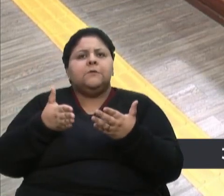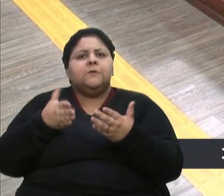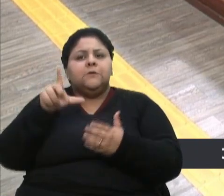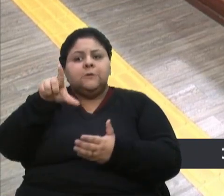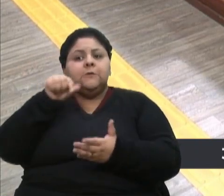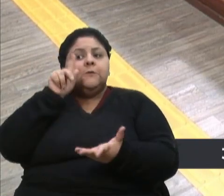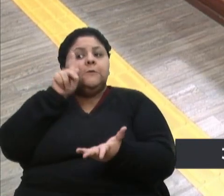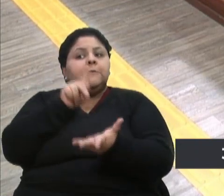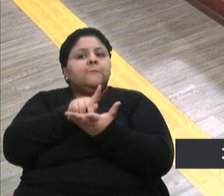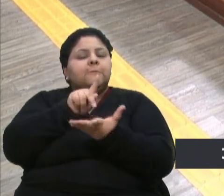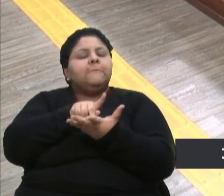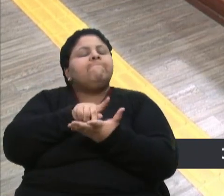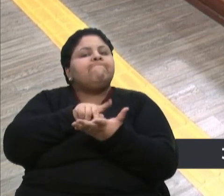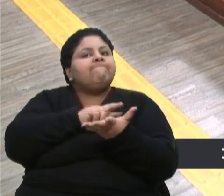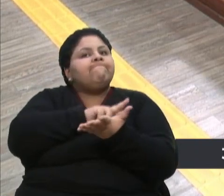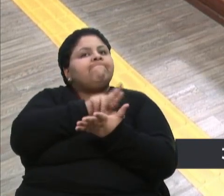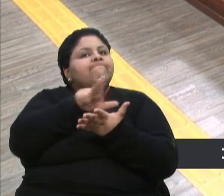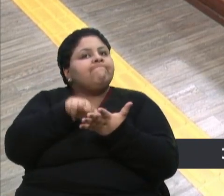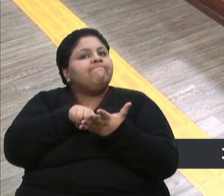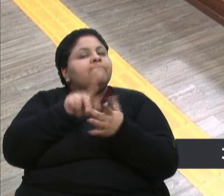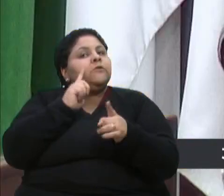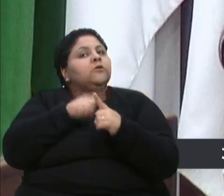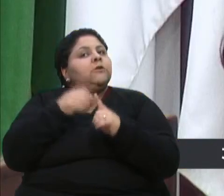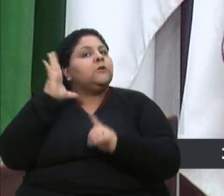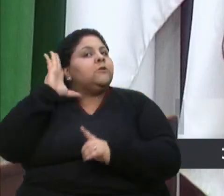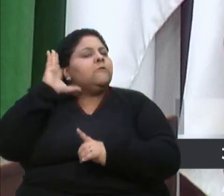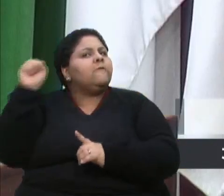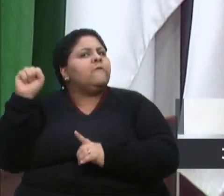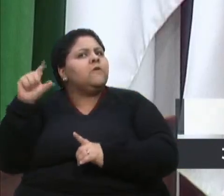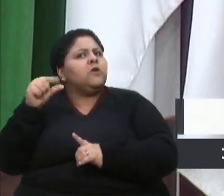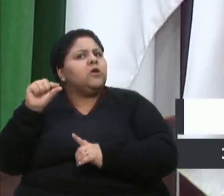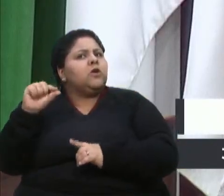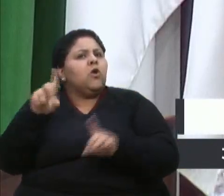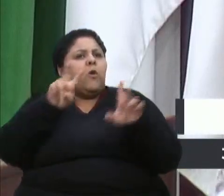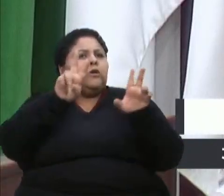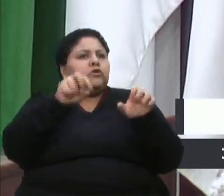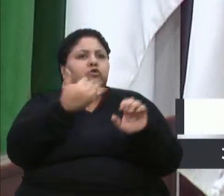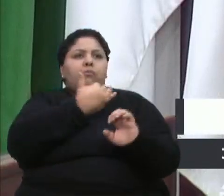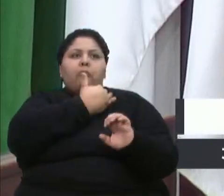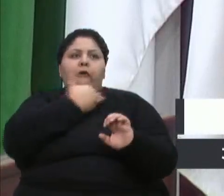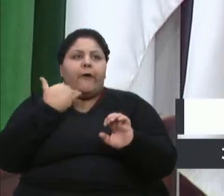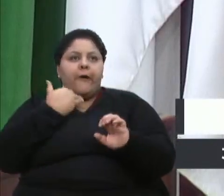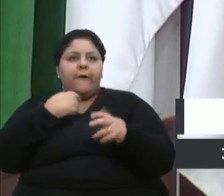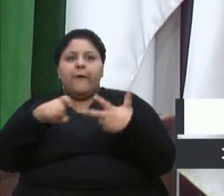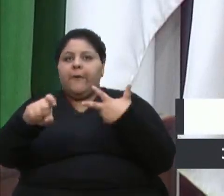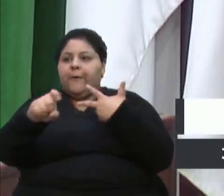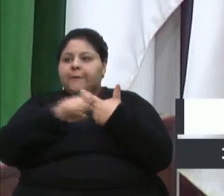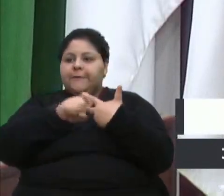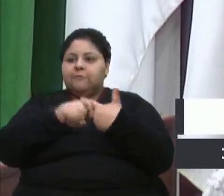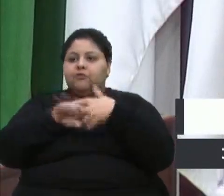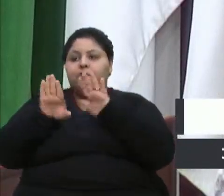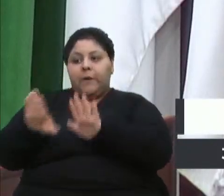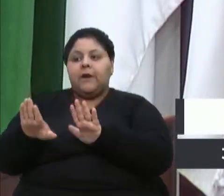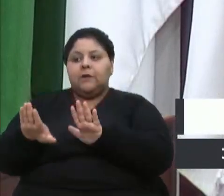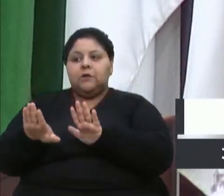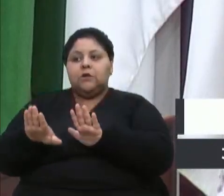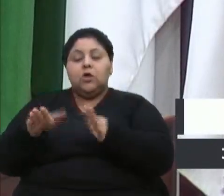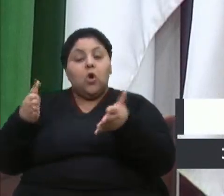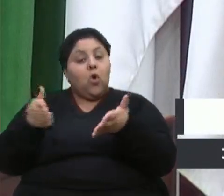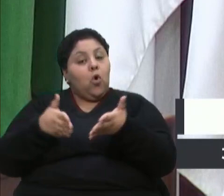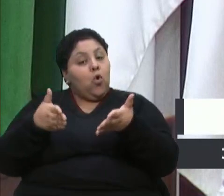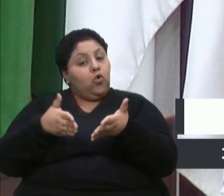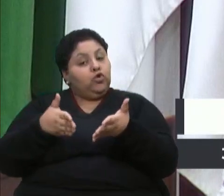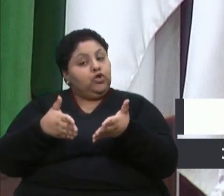verdade sobre várias questões, porque eu ouvi há poucos dias dizer que esse assunto estava morto, que o Executivo estava parado. Hoje eu já ouço das mesmas